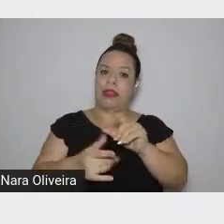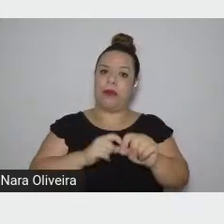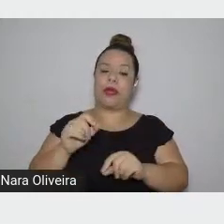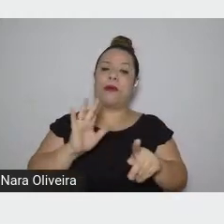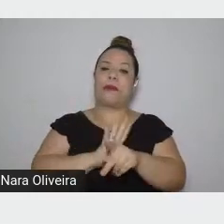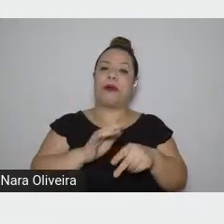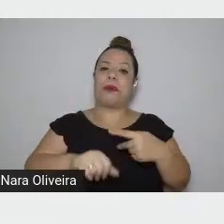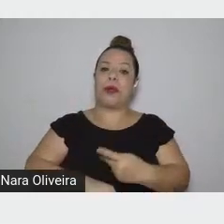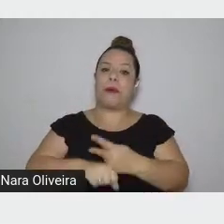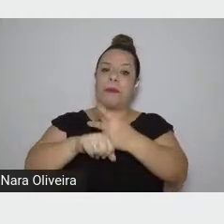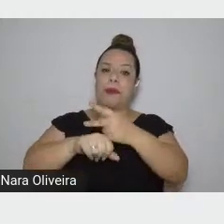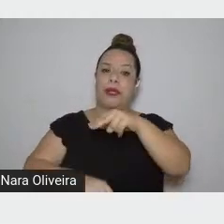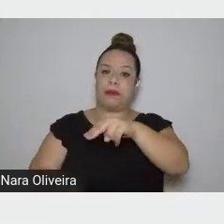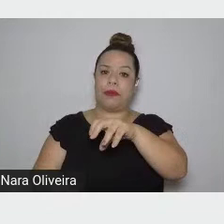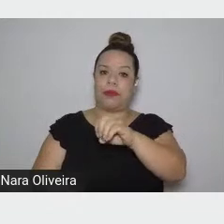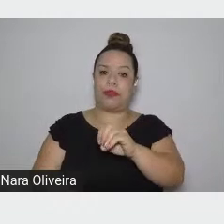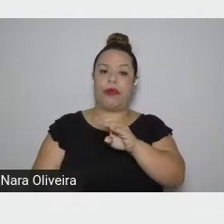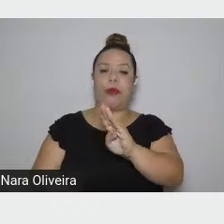98.